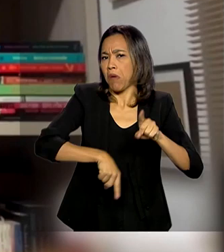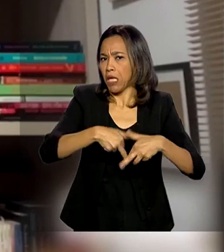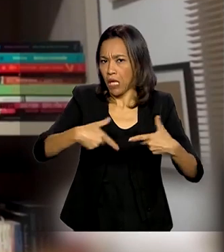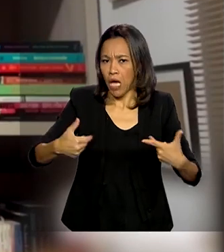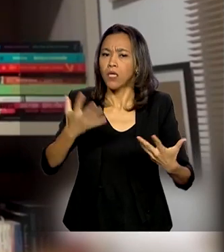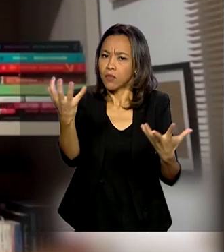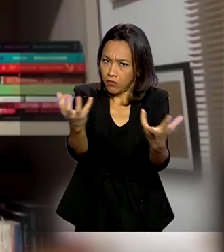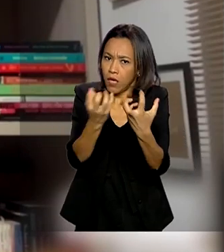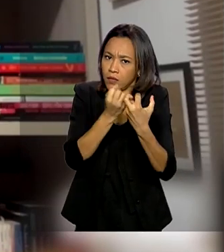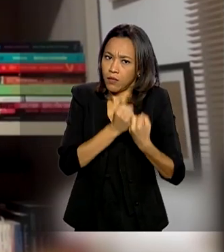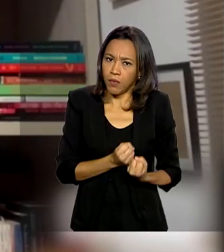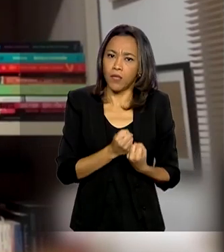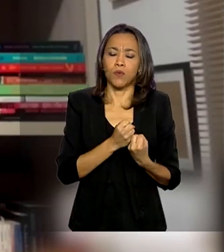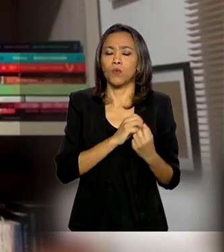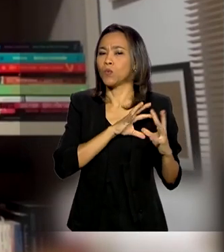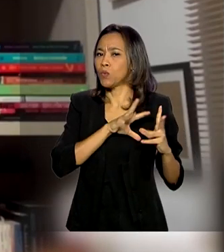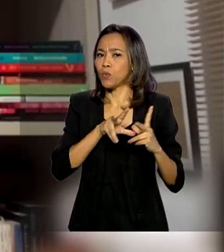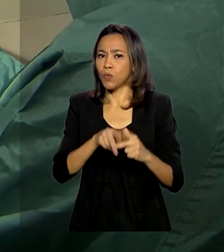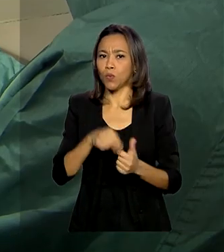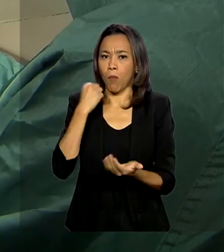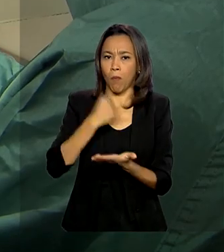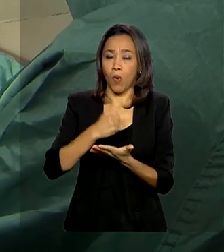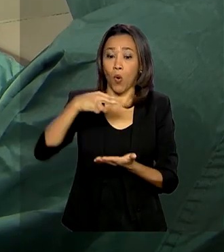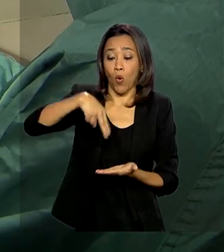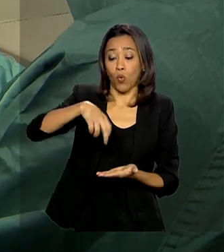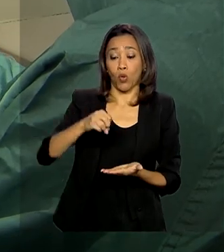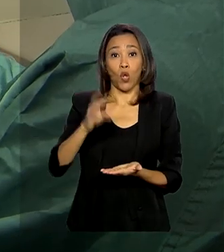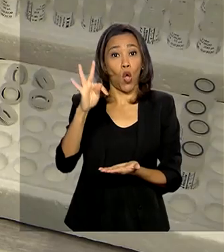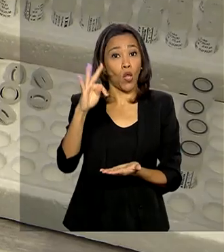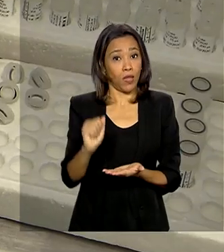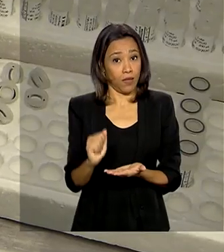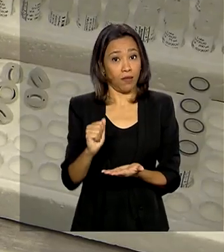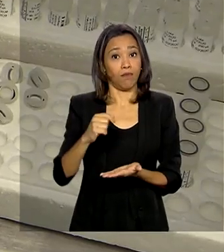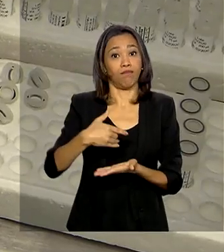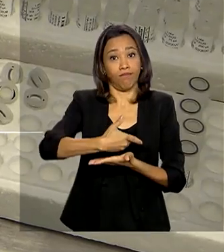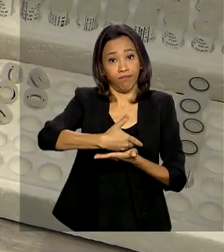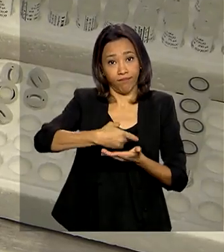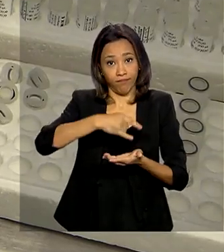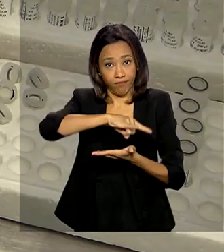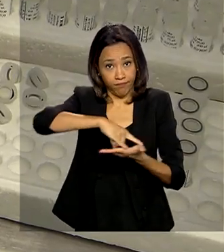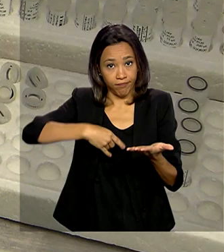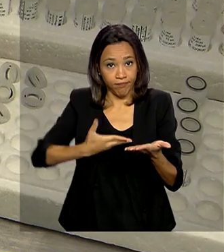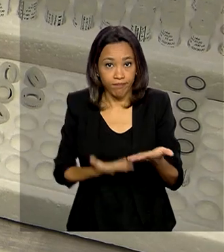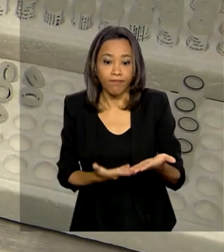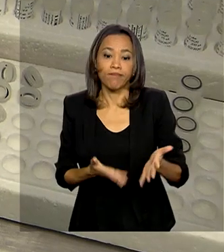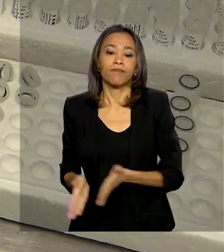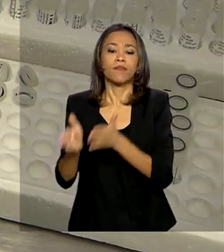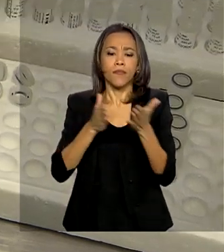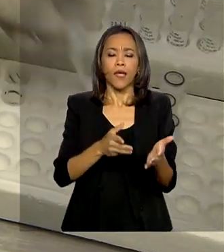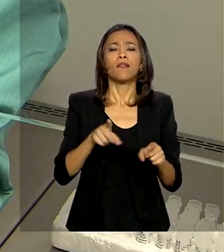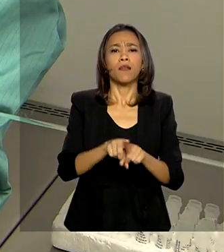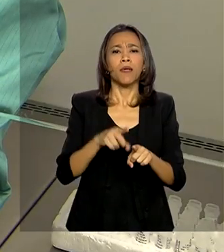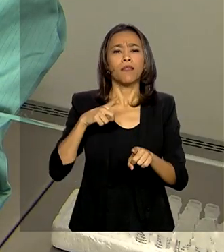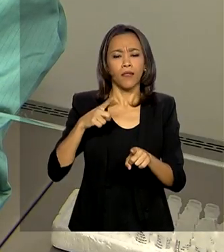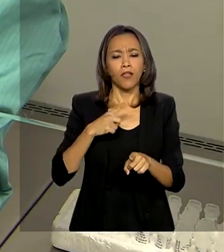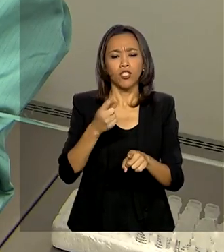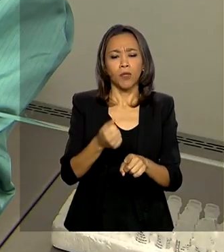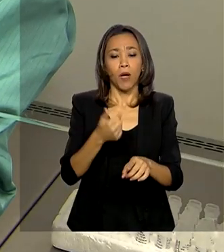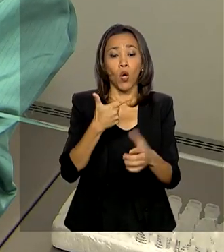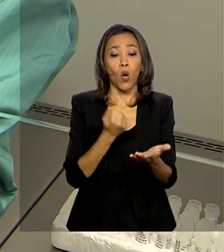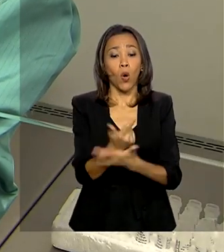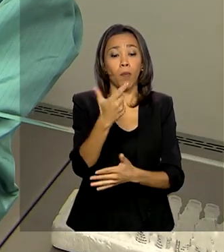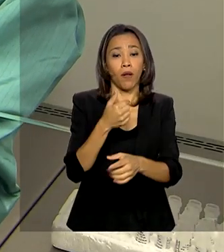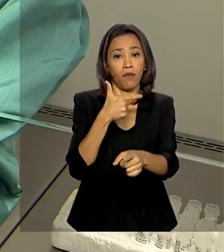equipamentos, tudo com nota fiscal. O governo também disse que tem recursos para comprar 23 milhões de